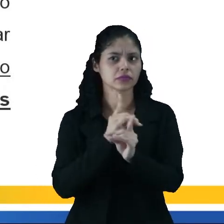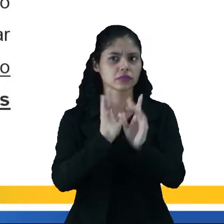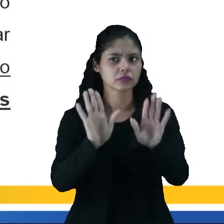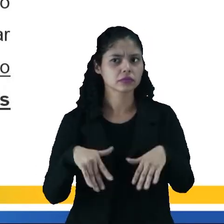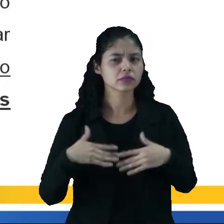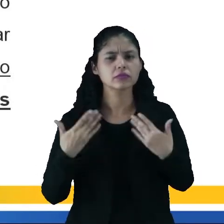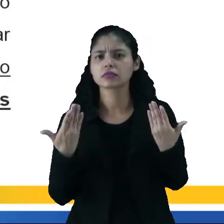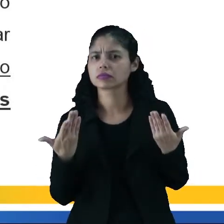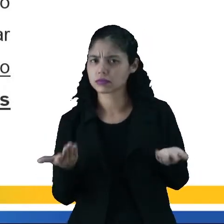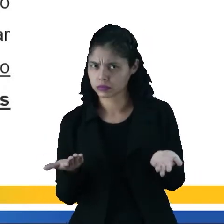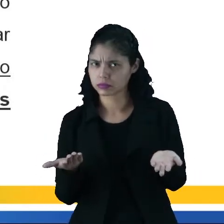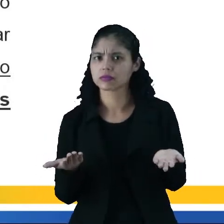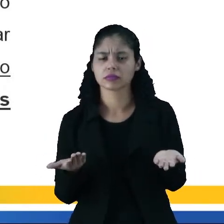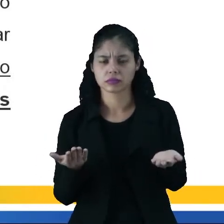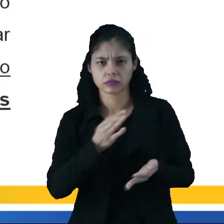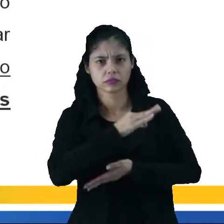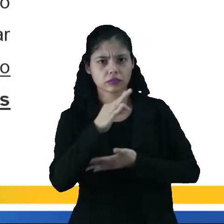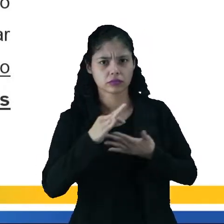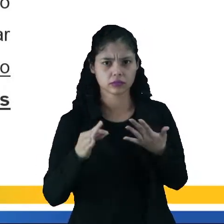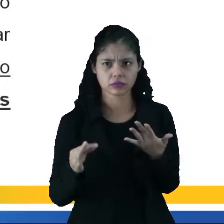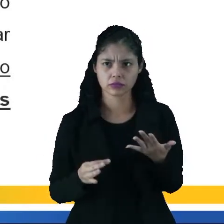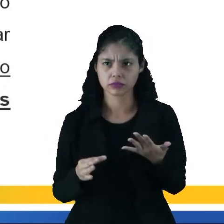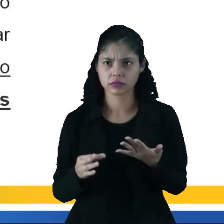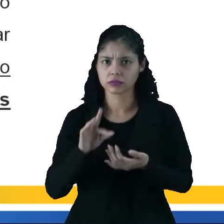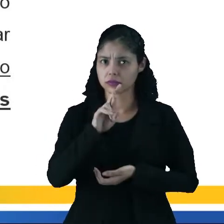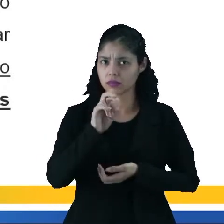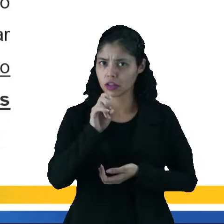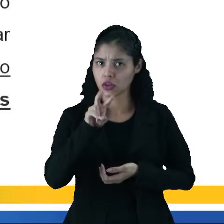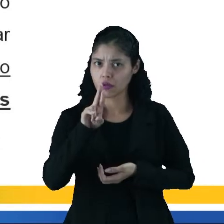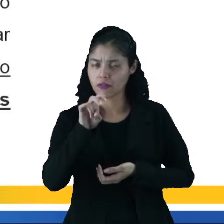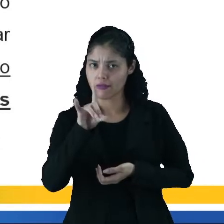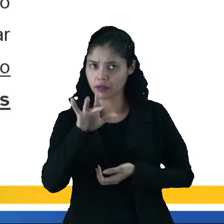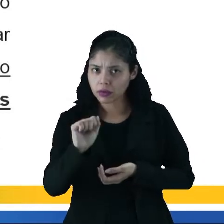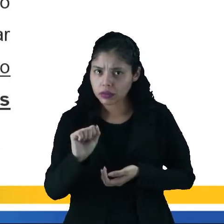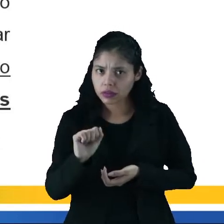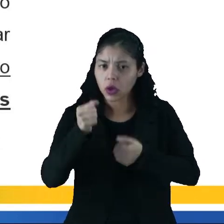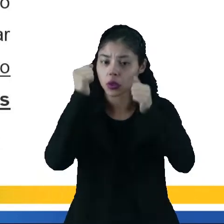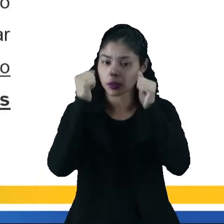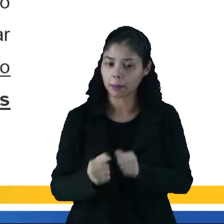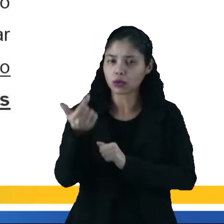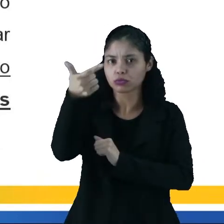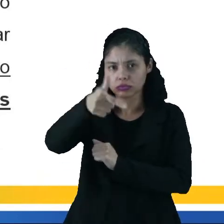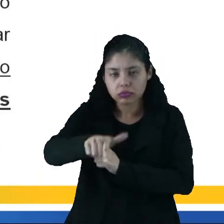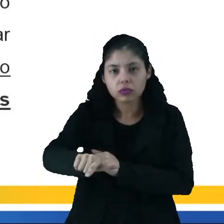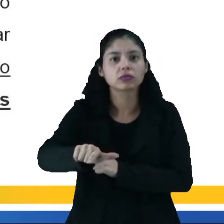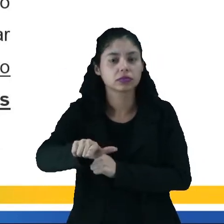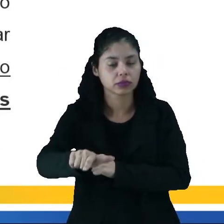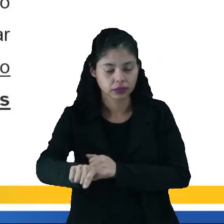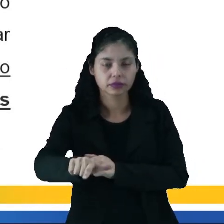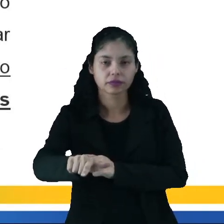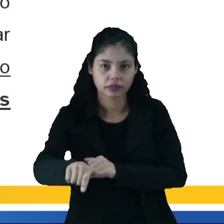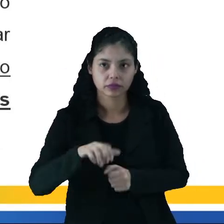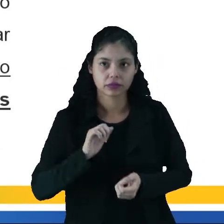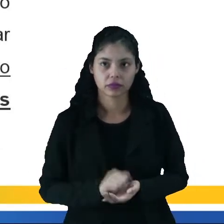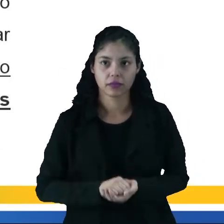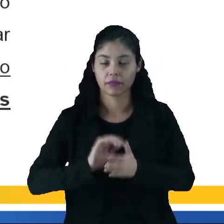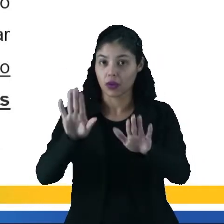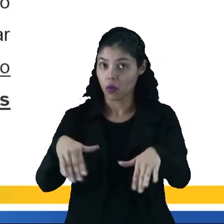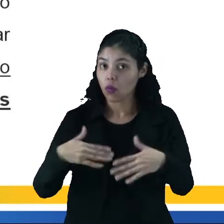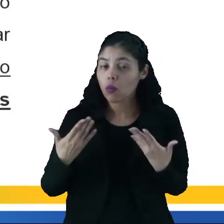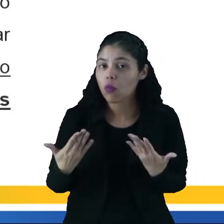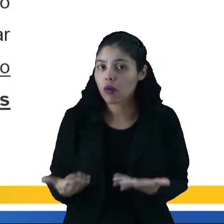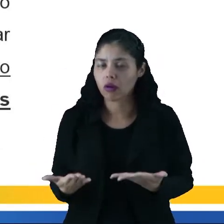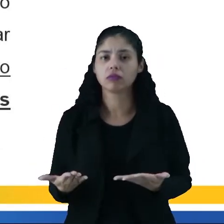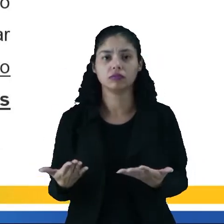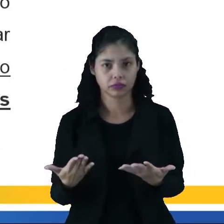quais das fontes são renováveis, aquelas que estão se renovando constantemente, e quais